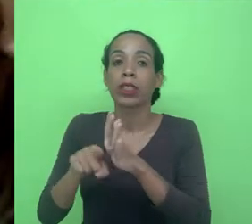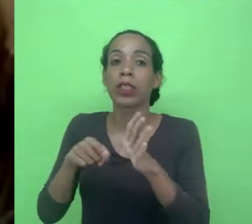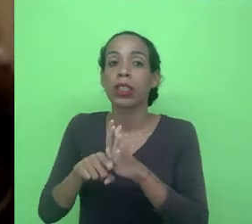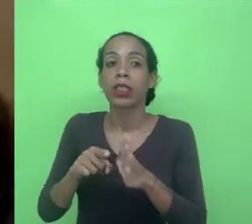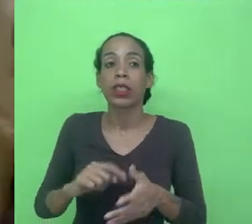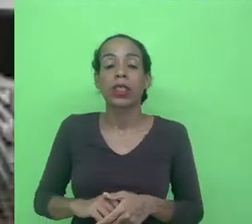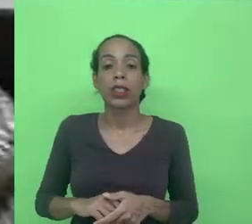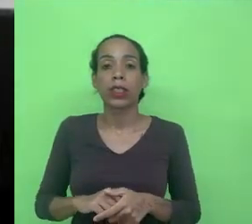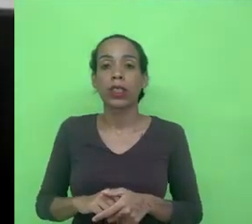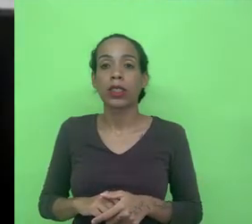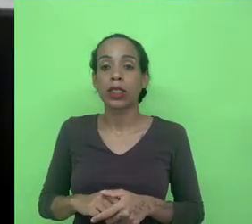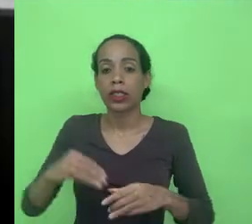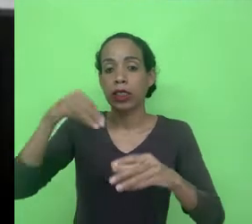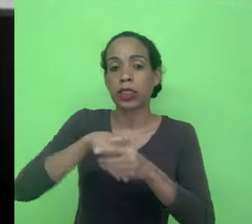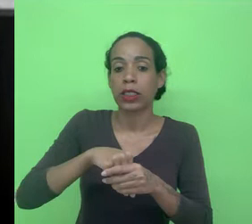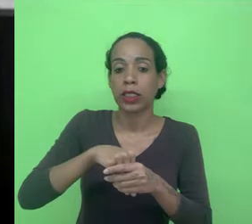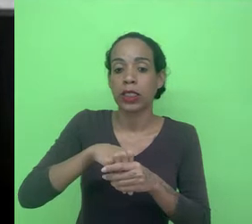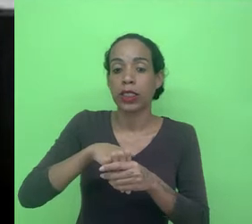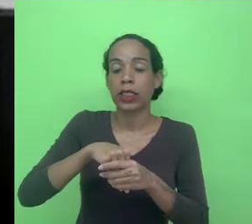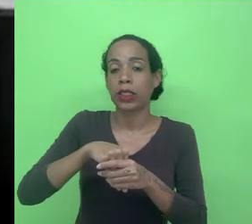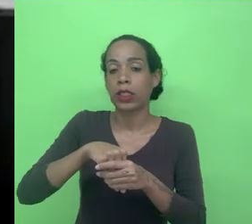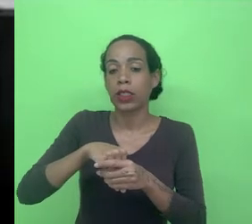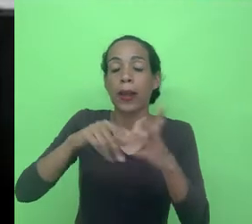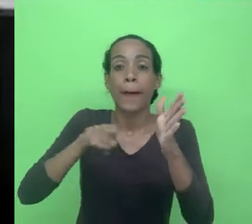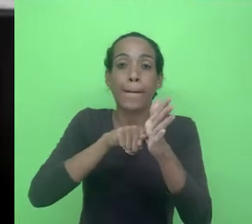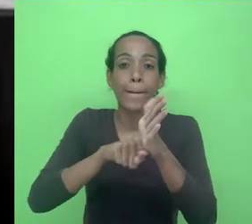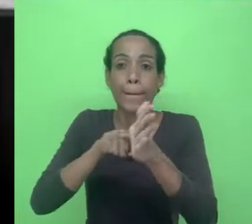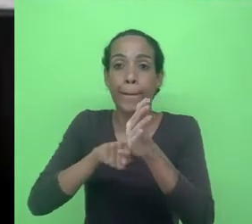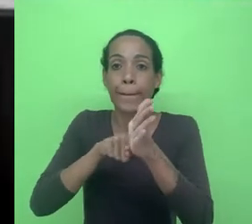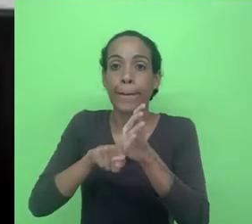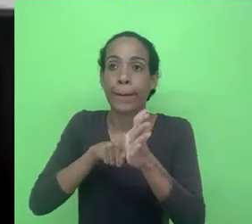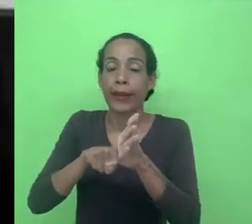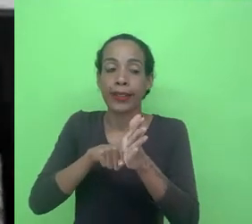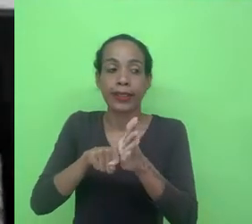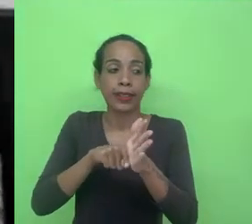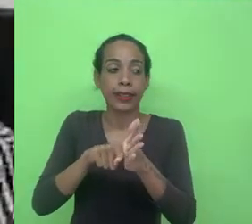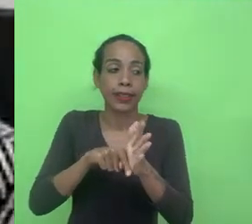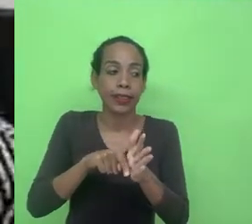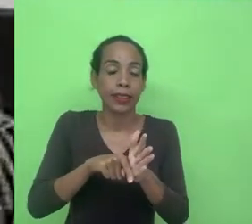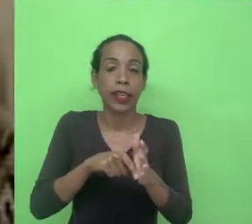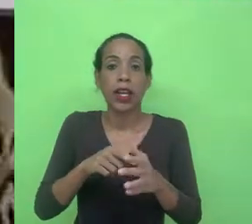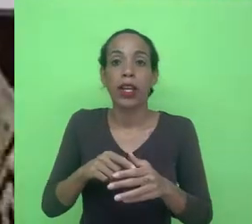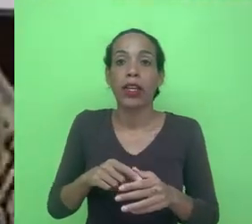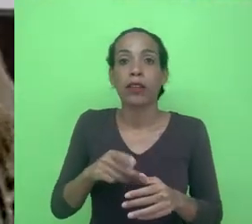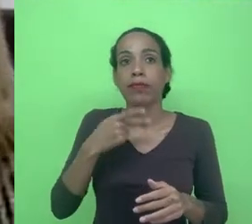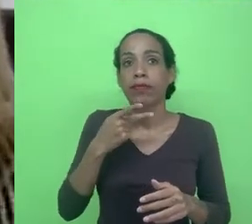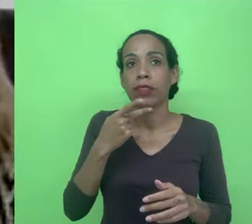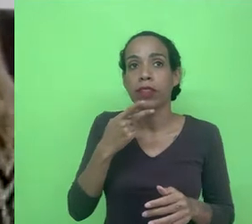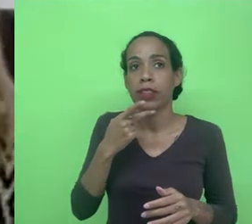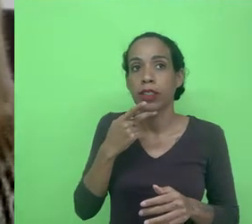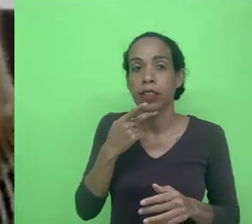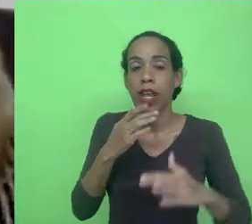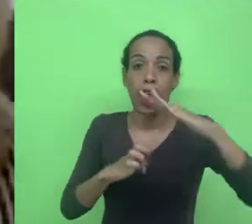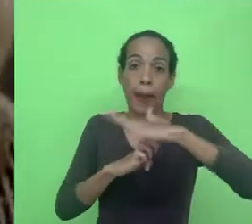dentro do centro da sua pesquisa aqui do seu projeto você pondera que essas empresas